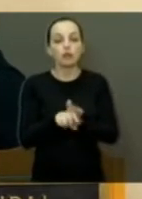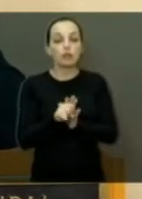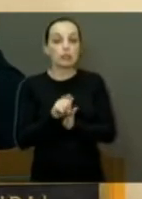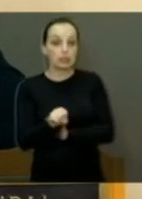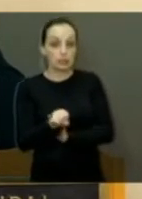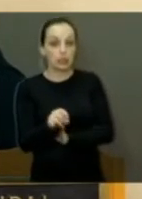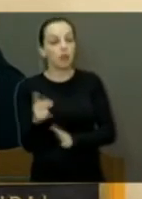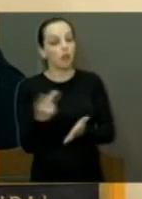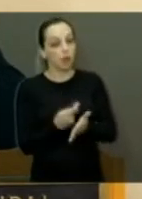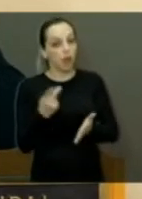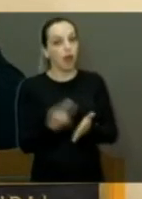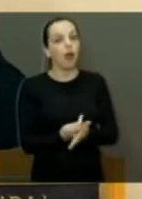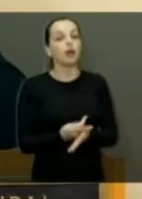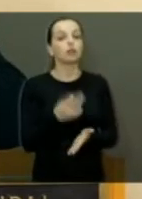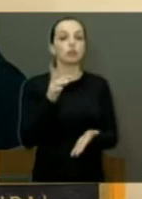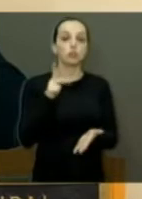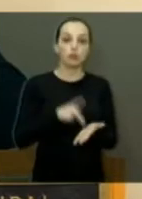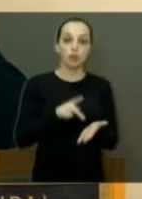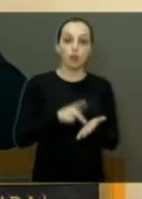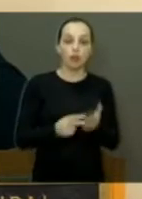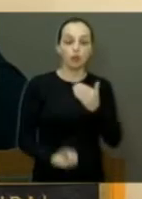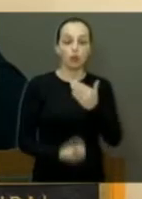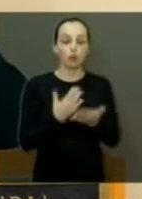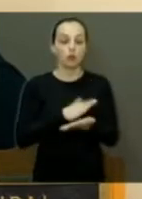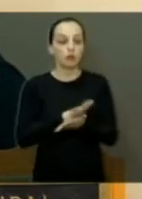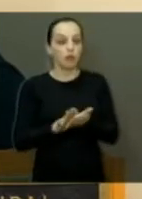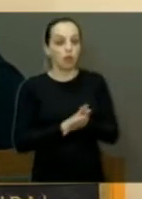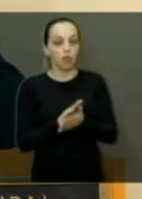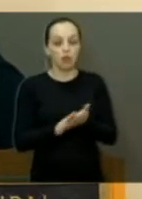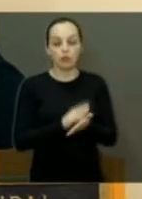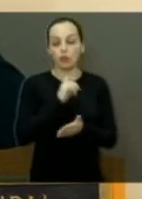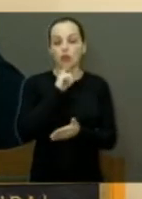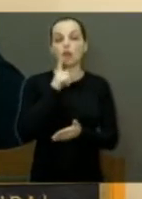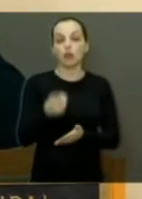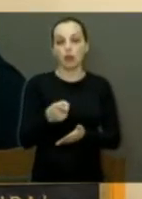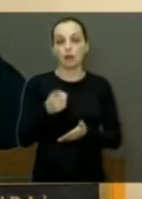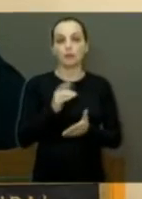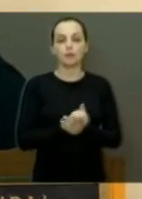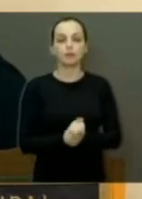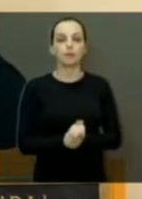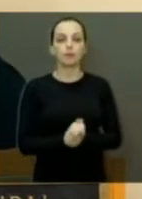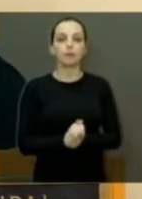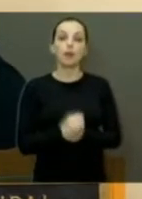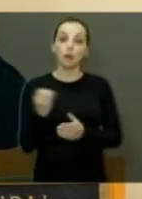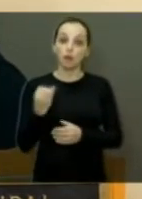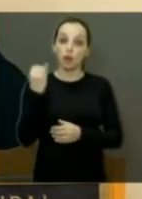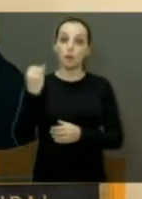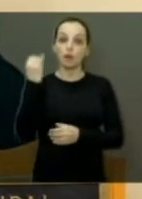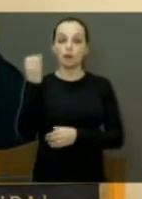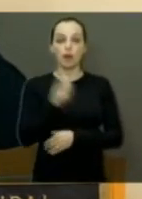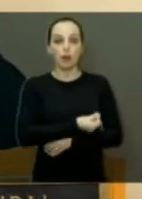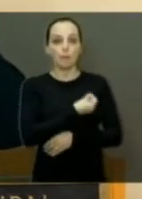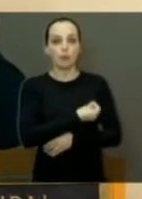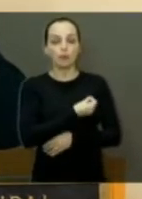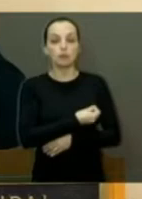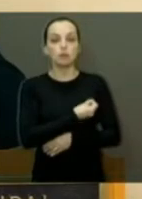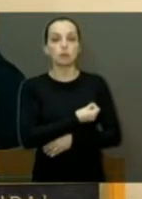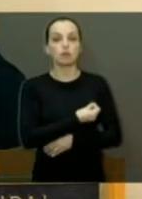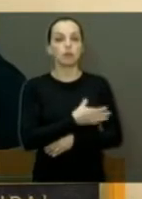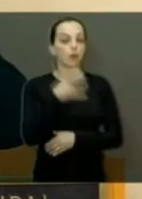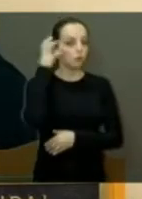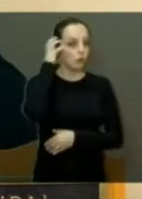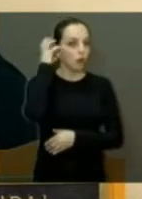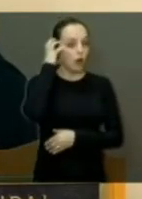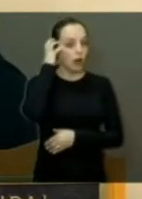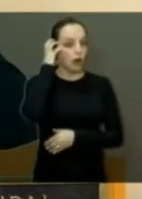caso tenha algum erro, que não aconteça com mais nenhum proprietário e nenhum condutor. Mas foi importantíssimo a abertura do